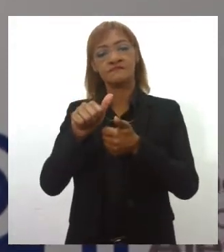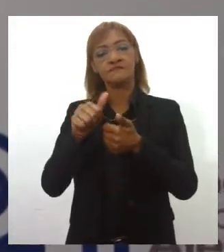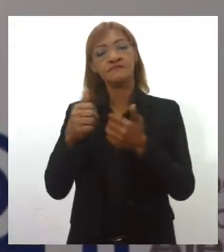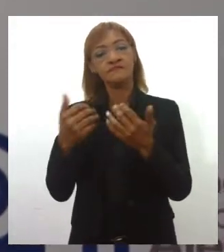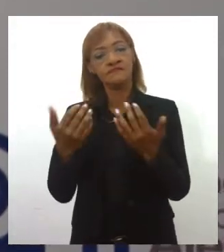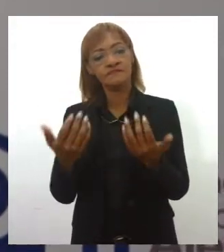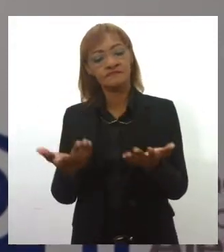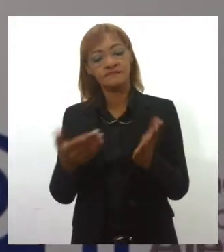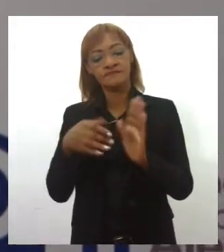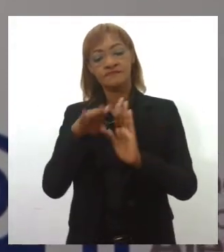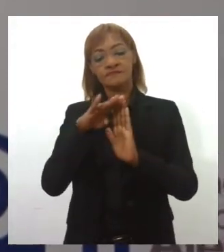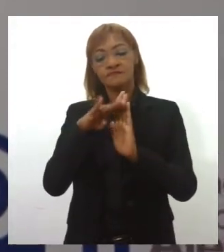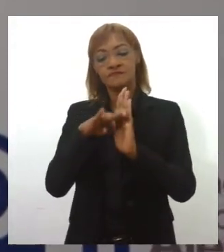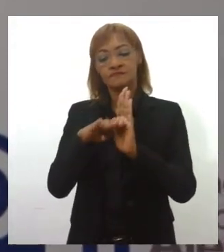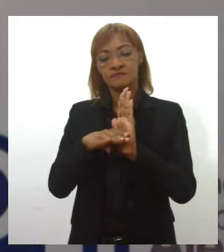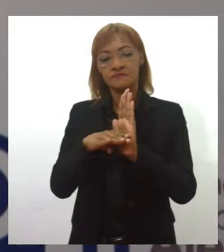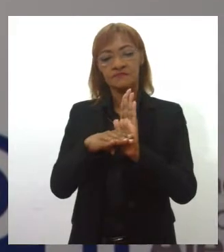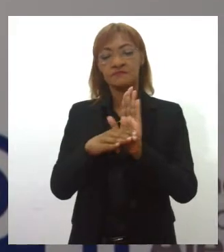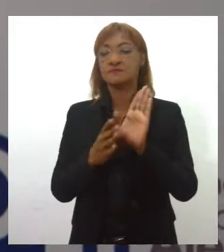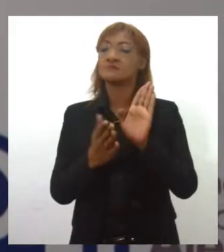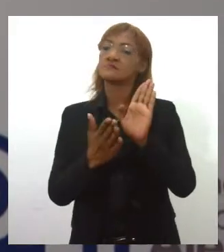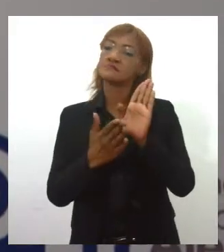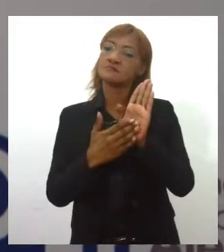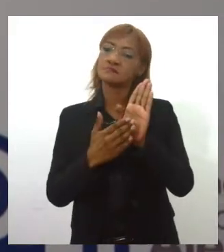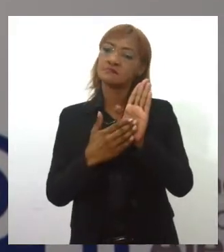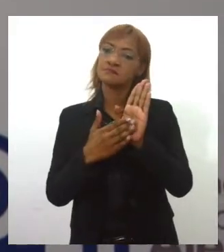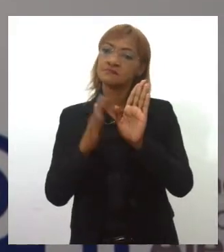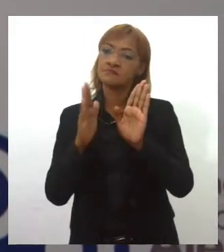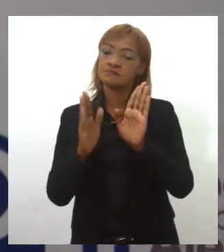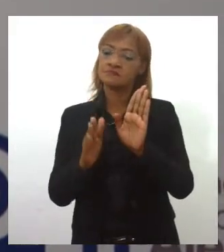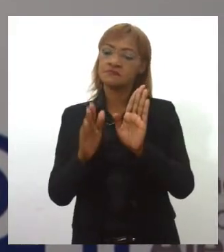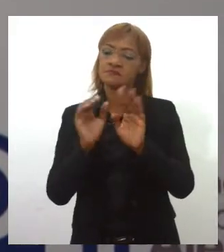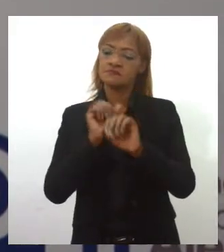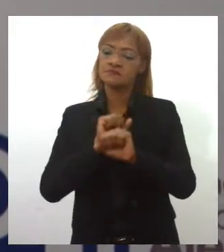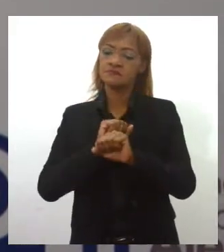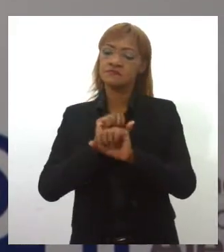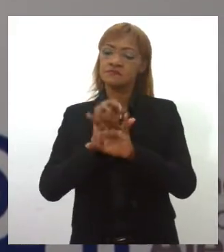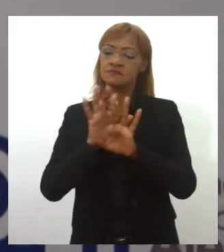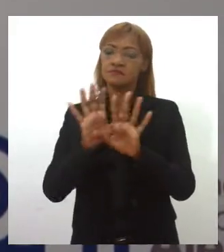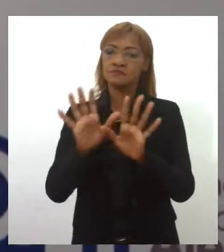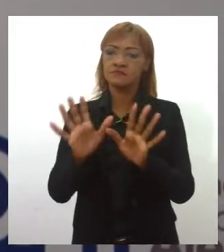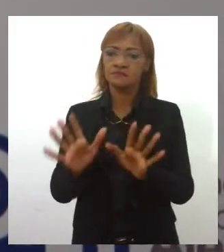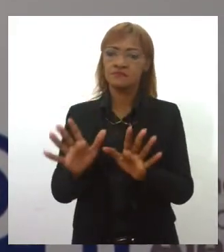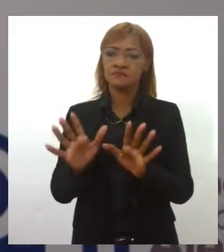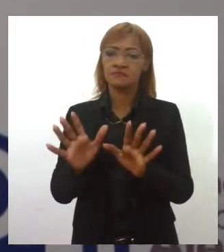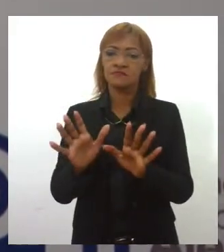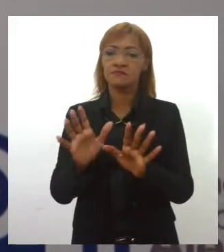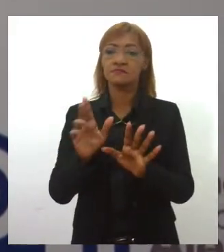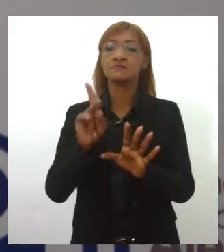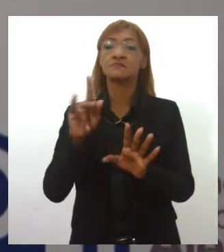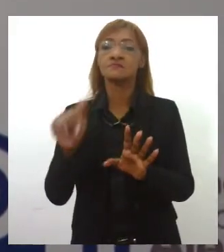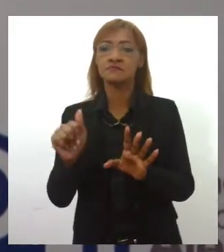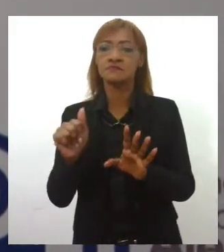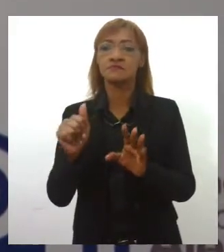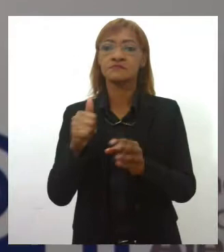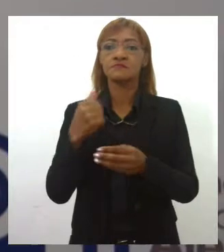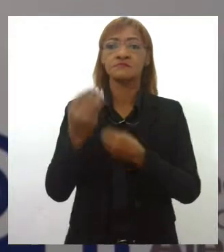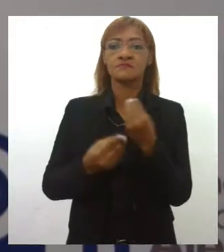Esse plano tem a proposta com dados claros, mostrando quando, como,